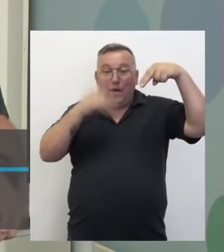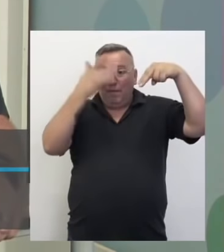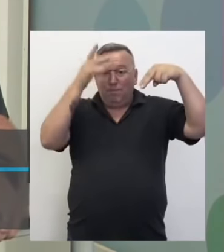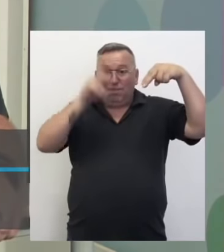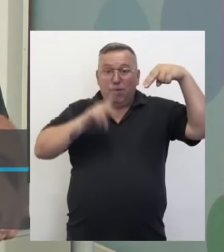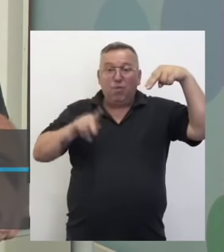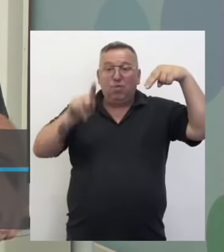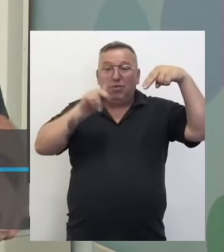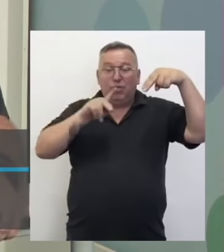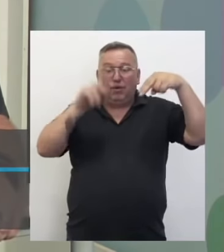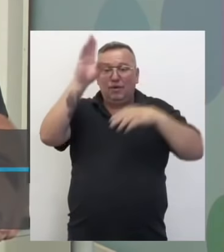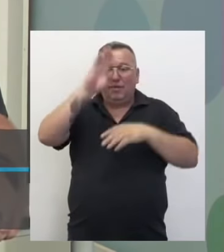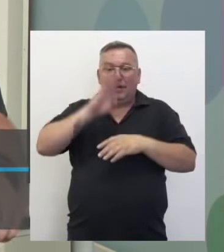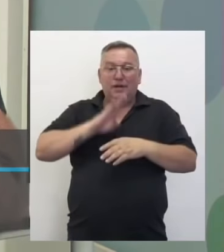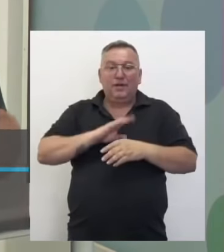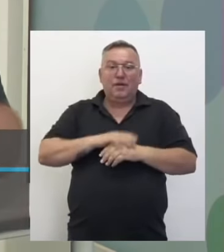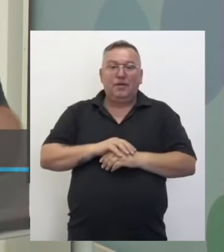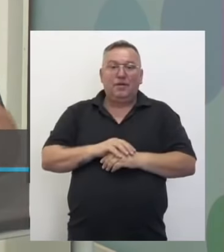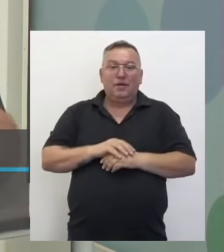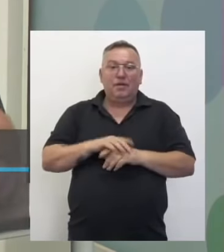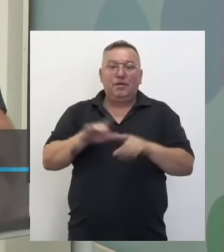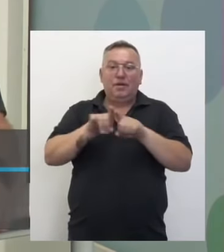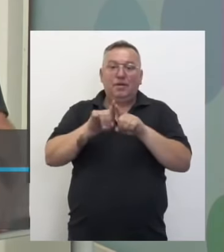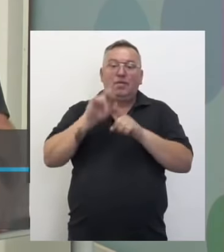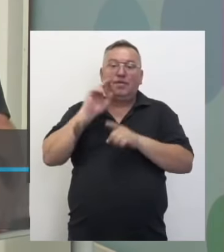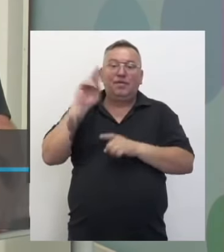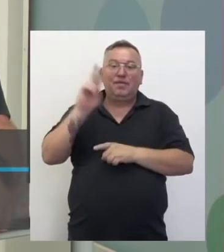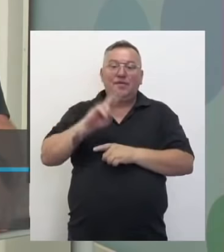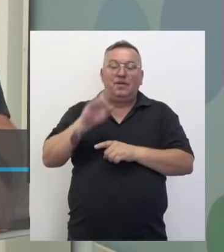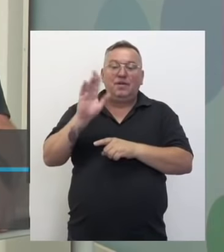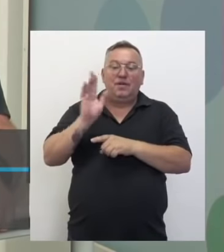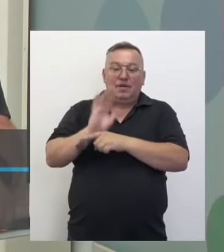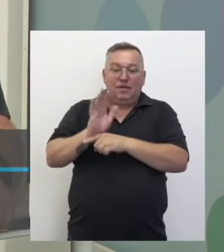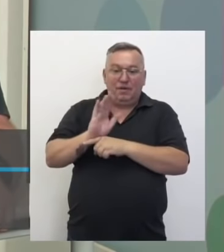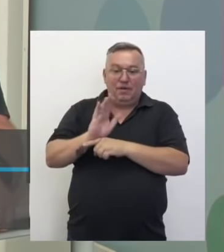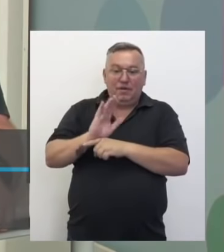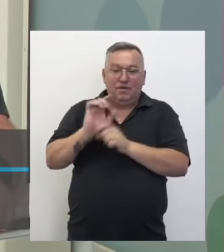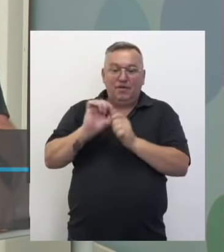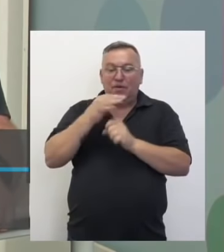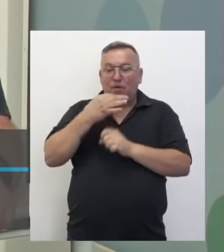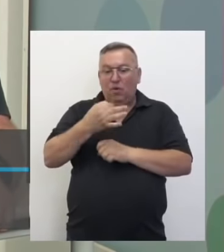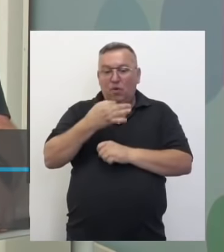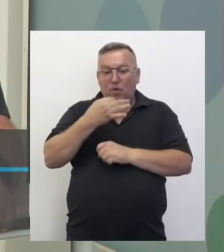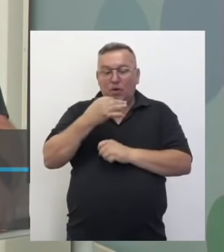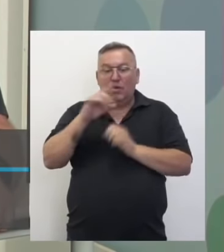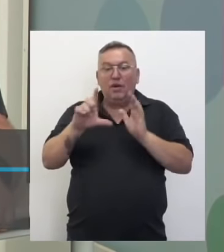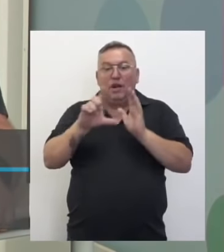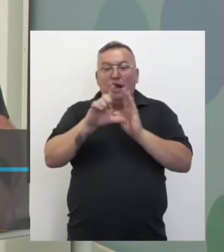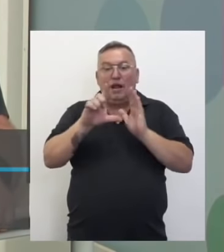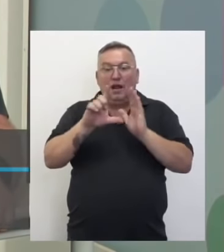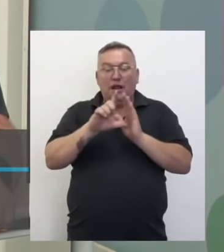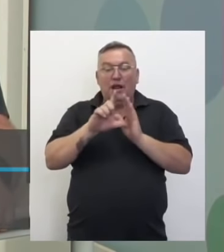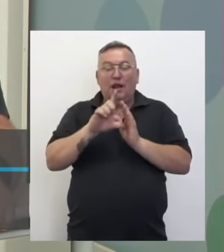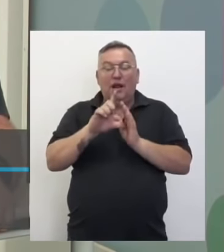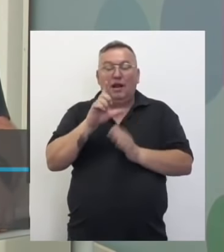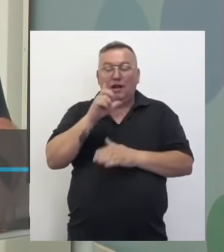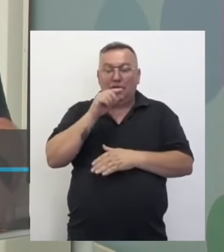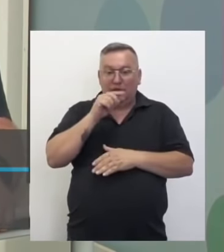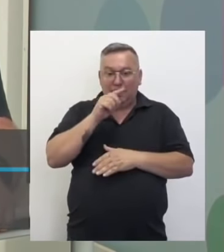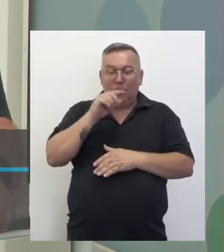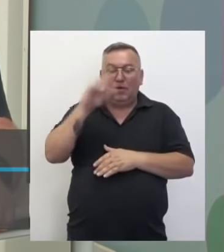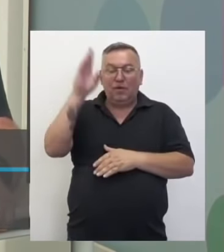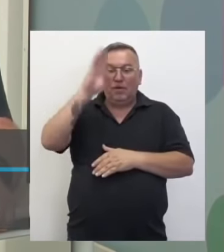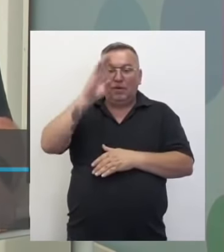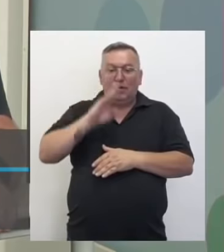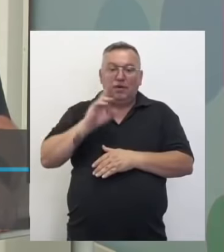região do Brasil. Lembra que no vídeo foi feito um comentário sobre a lei das águas do Brasil. Então nós vamos ter